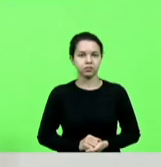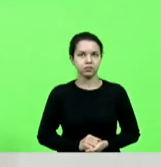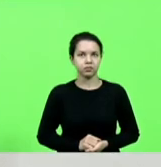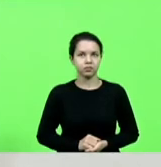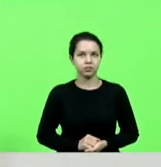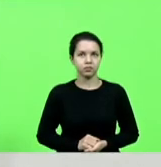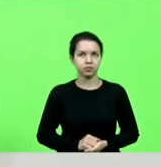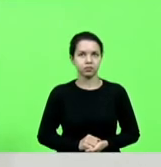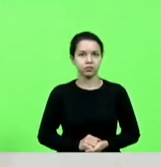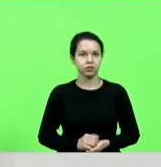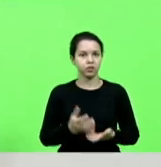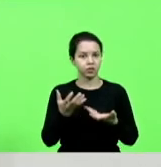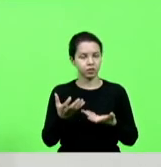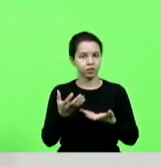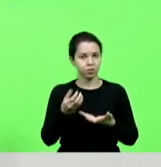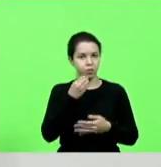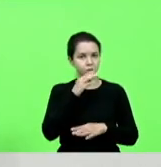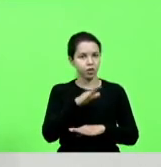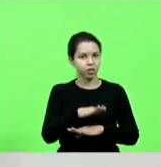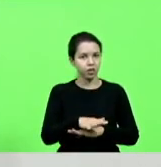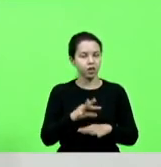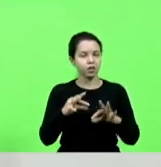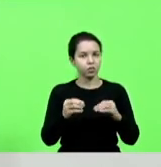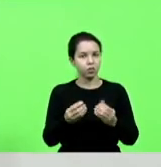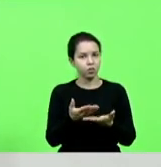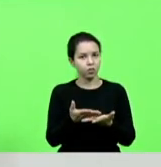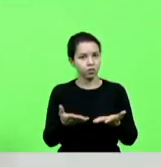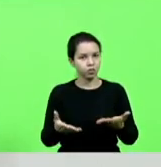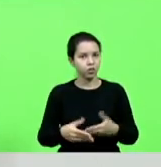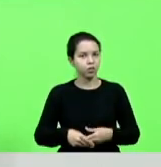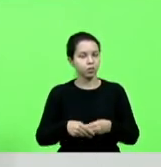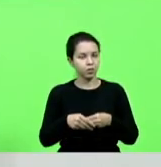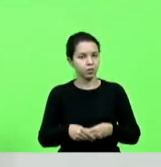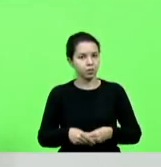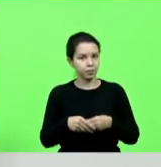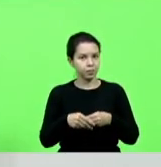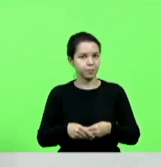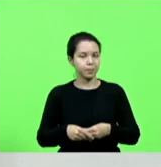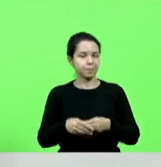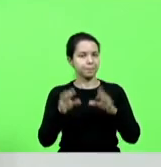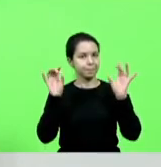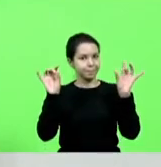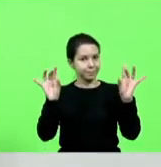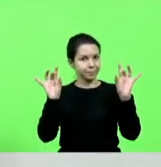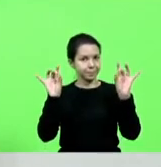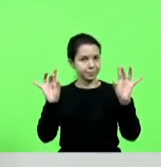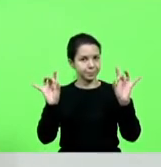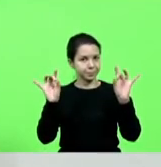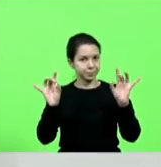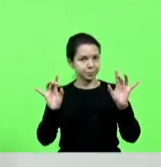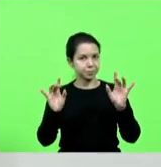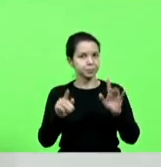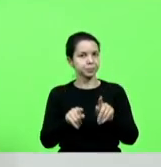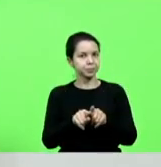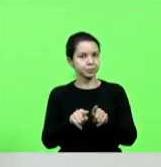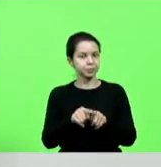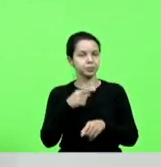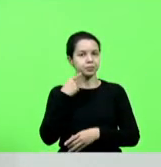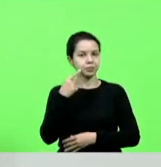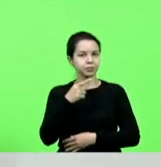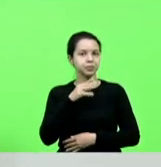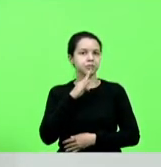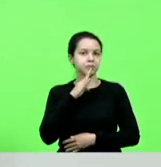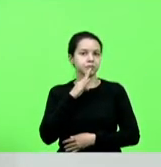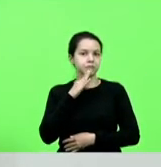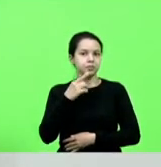queria dar uma boa tarde a todos boa tarde a todas cumprimentar de uma maneira muito especial além de cumprimentar o deputado Berlanda